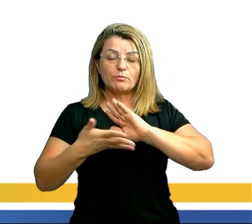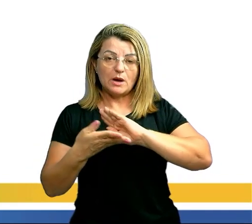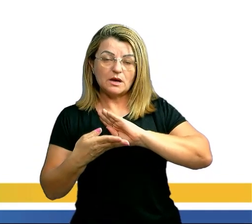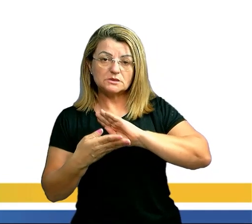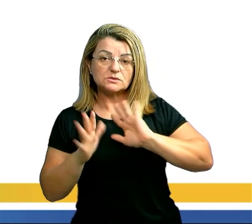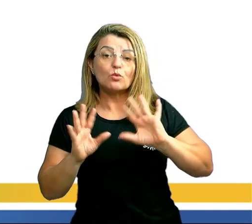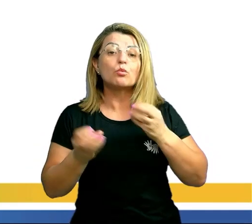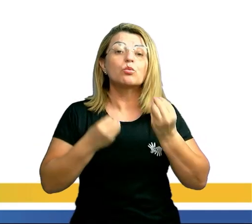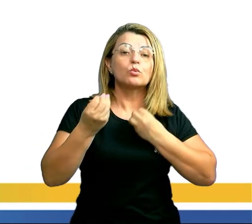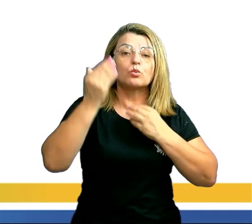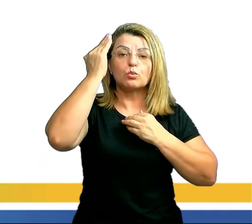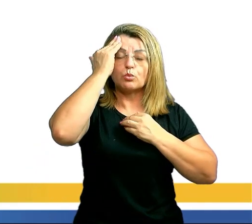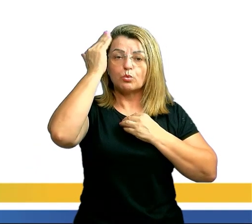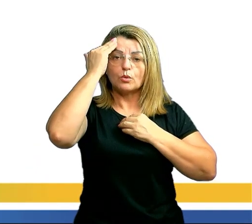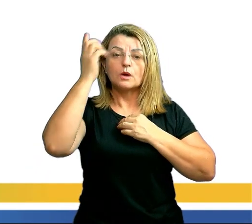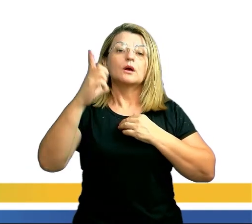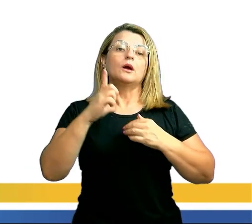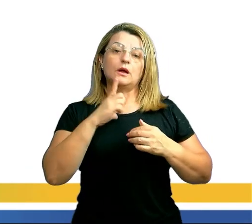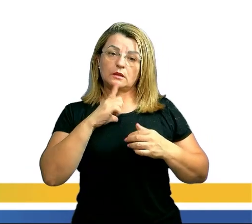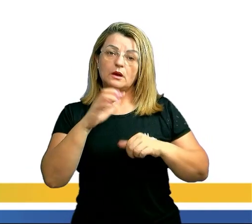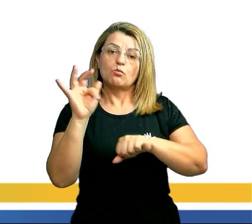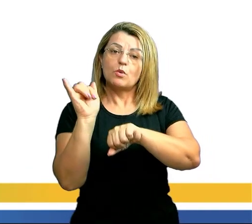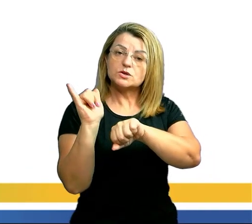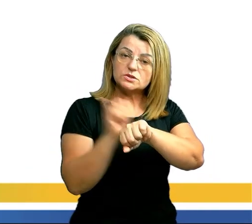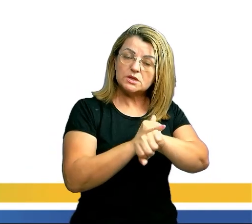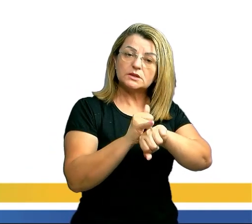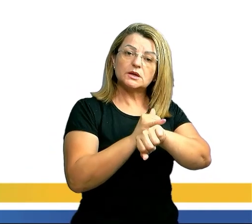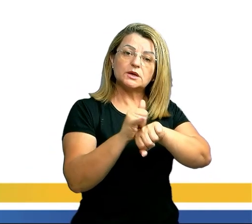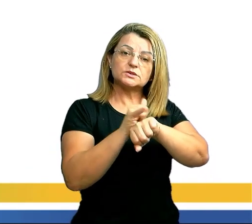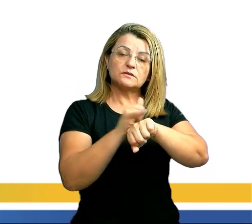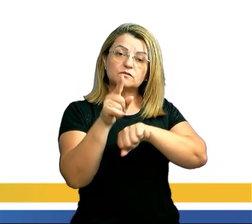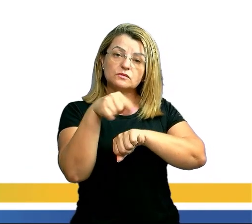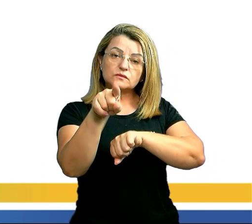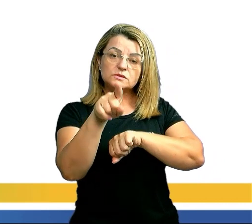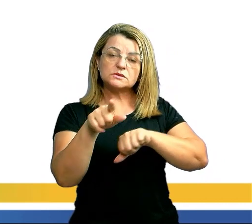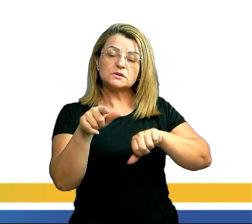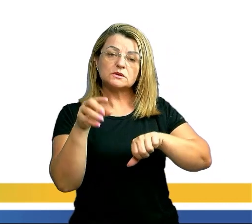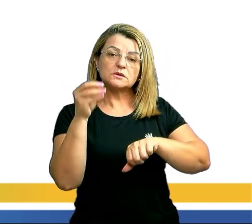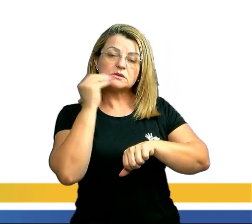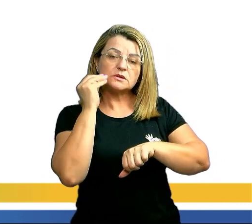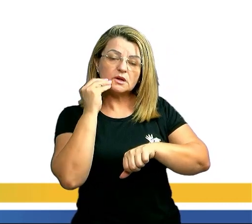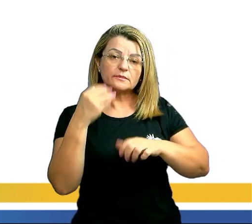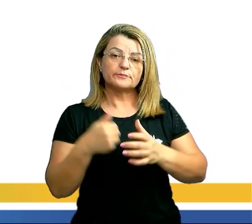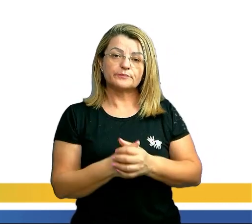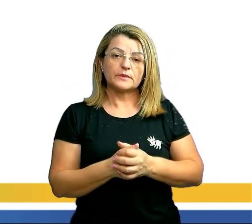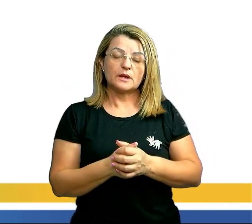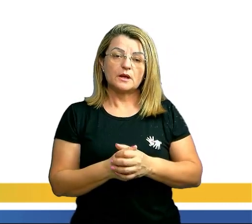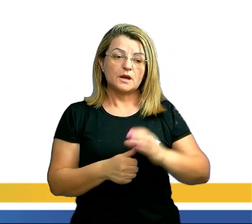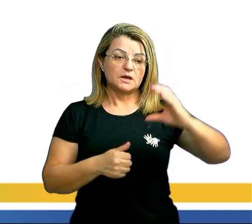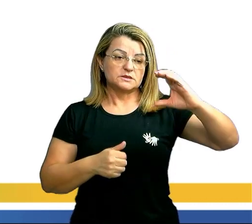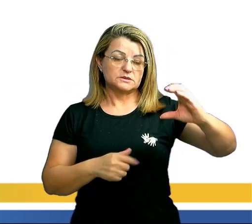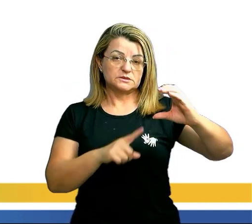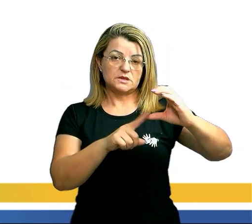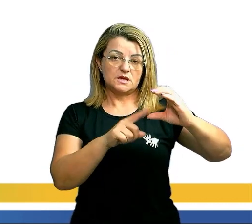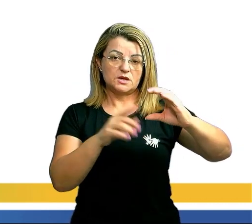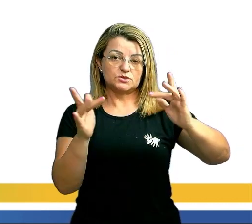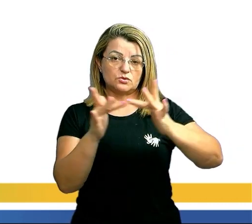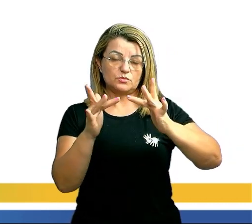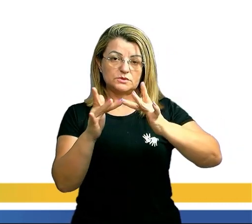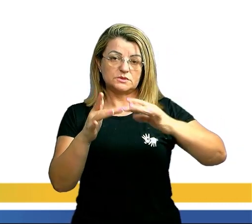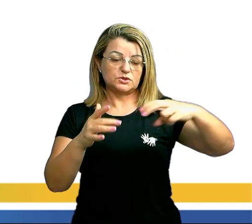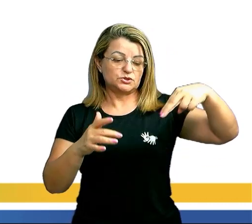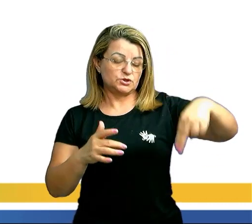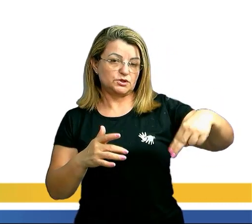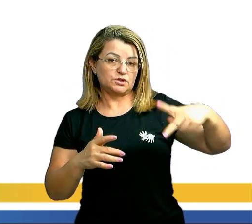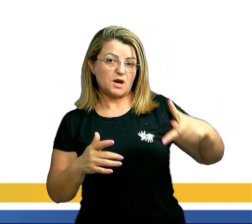é que a gente vai entender isso? Existe uma fórmula para que você trabalhe, que é C, que é de combinação, de NK a